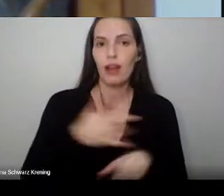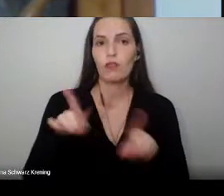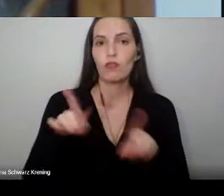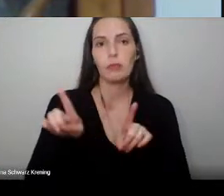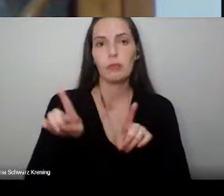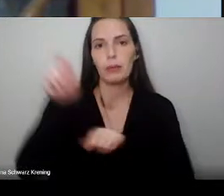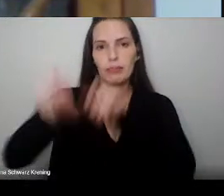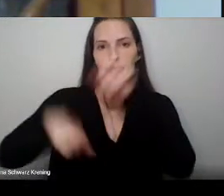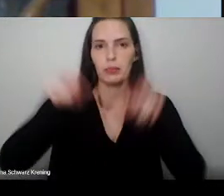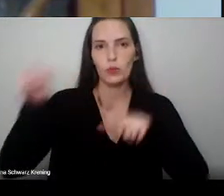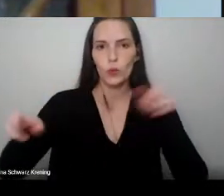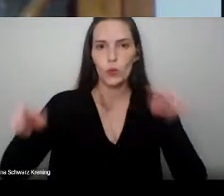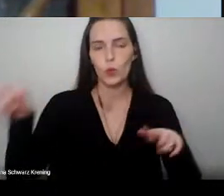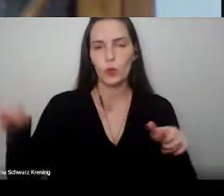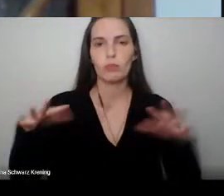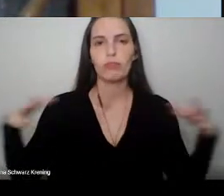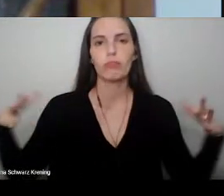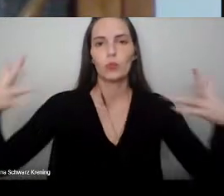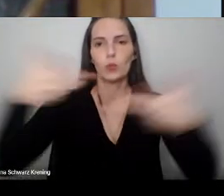prometo.